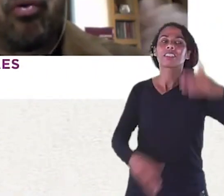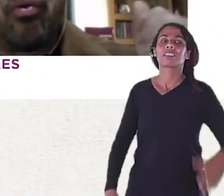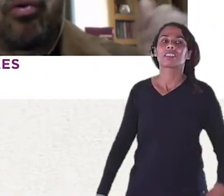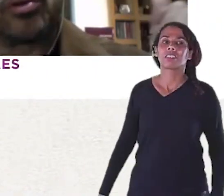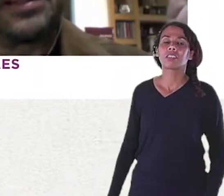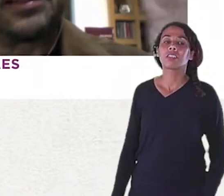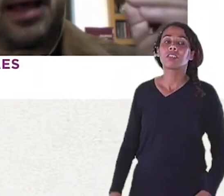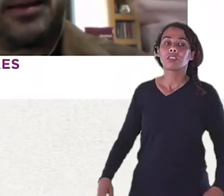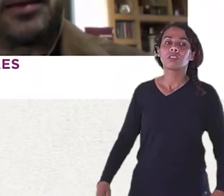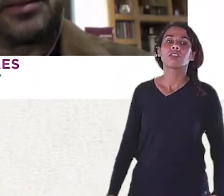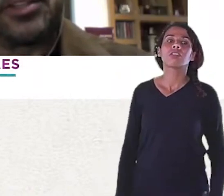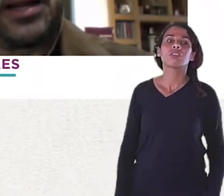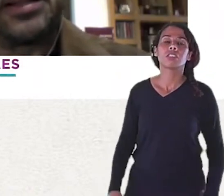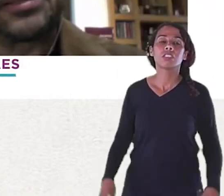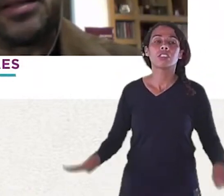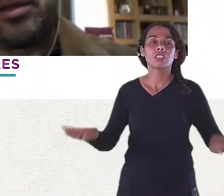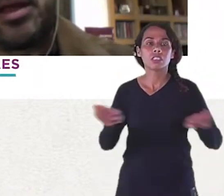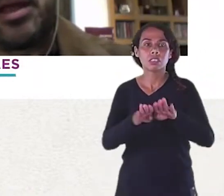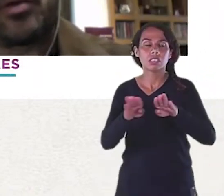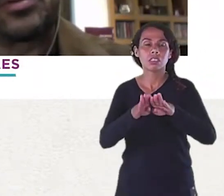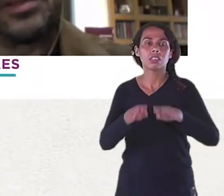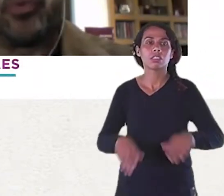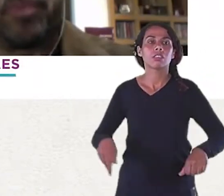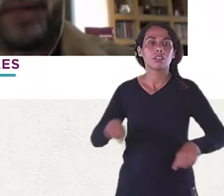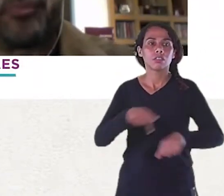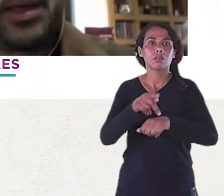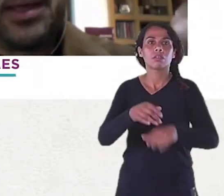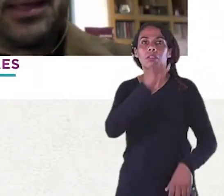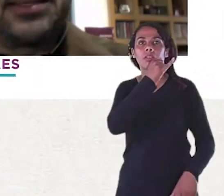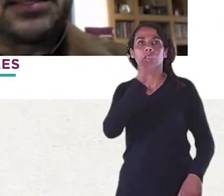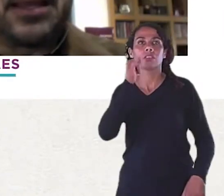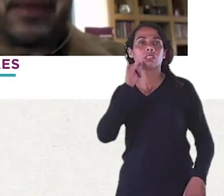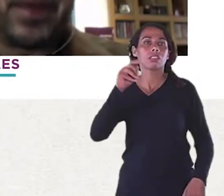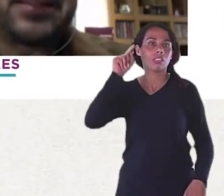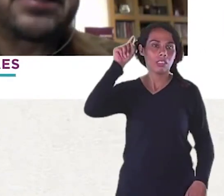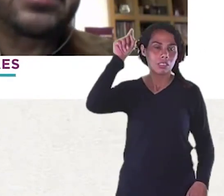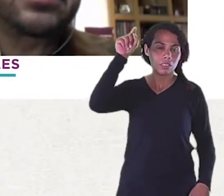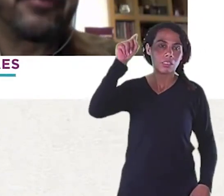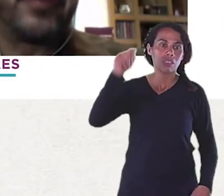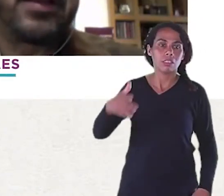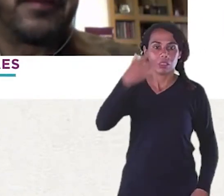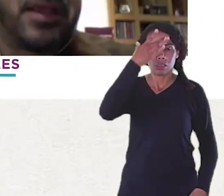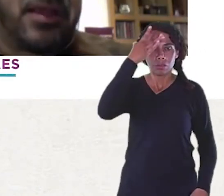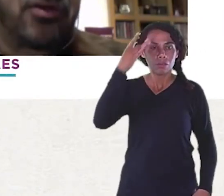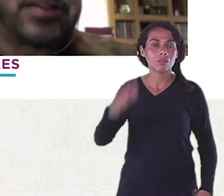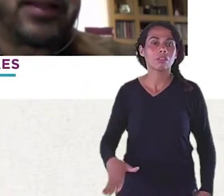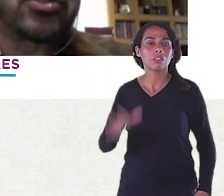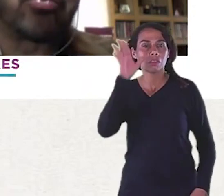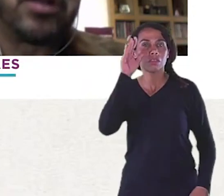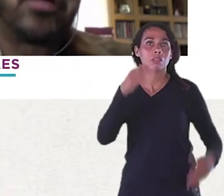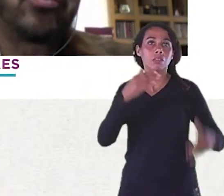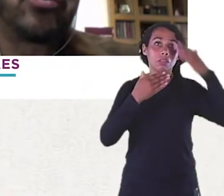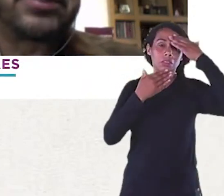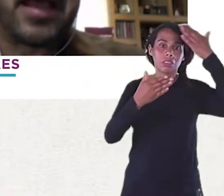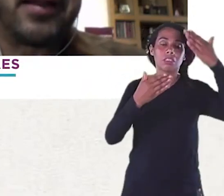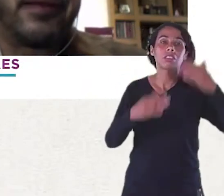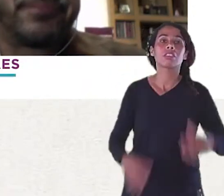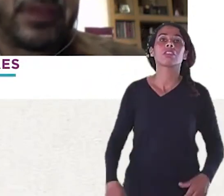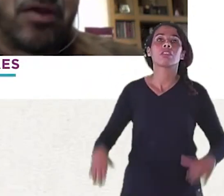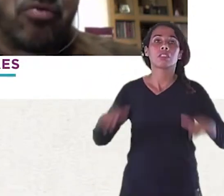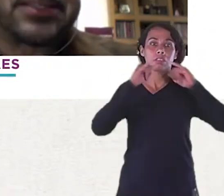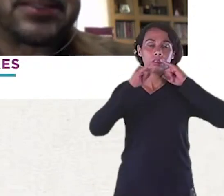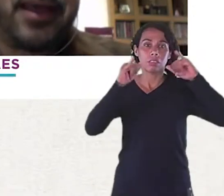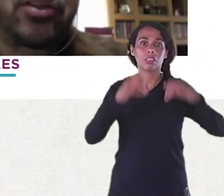O consulado da Itália Te agradecer Com sempre um papo E dizer Que a partir de sexta-feira Eu estarei soltando No